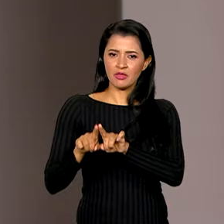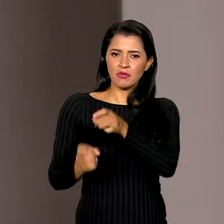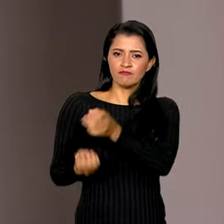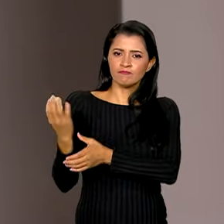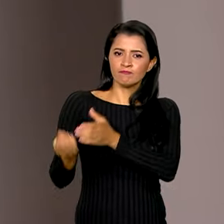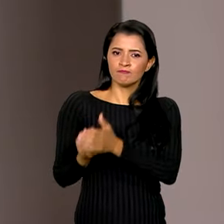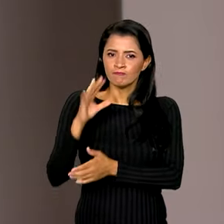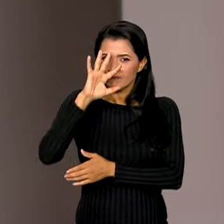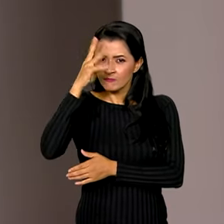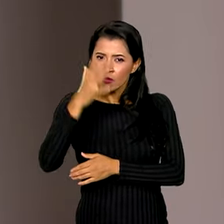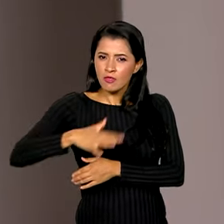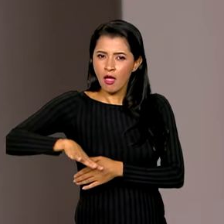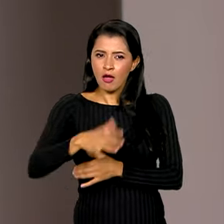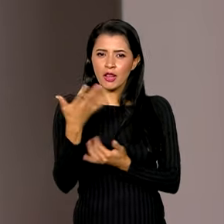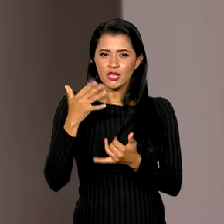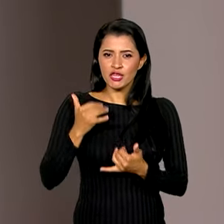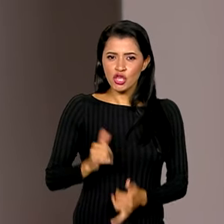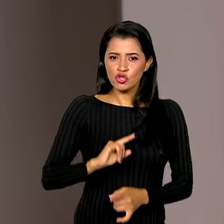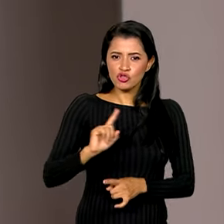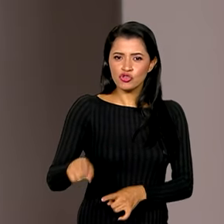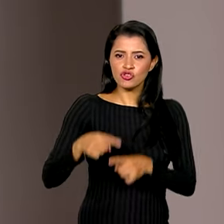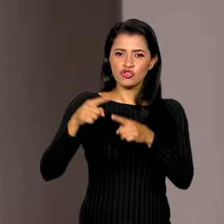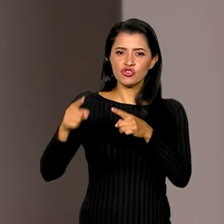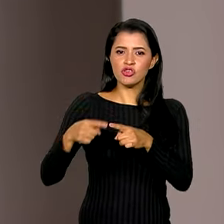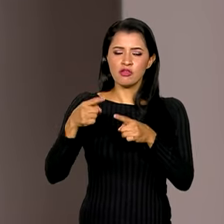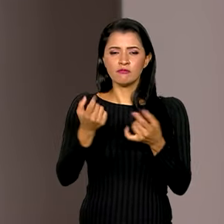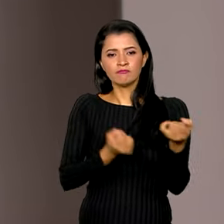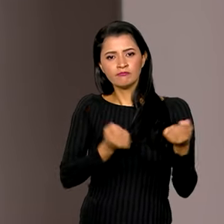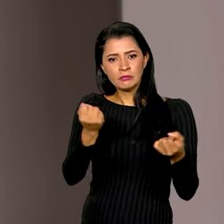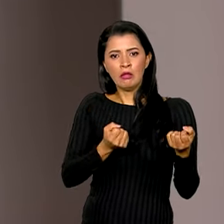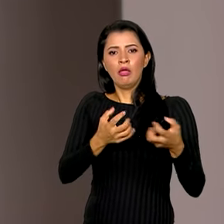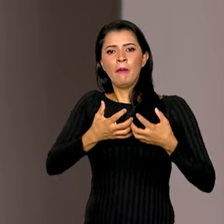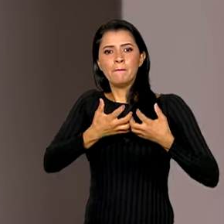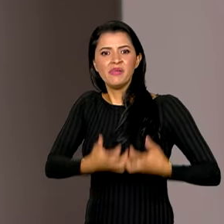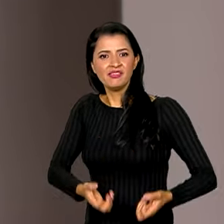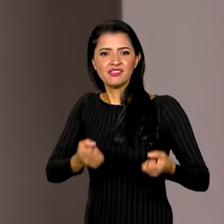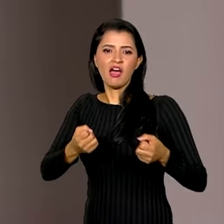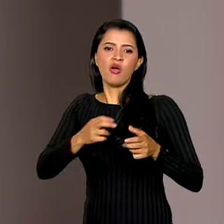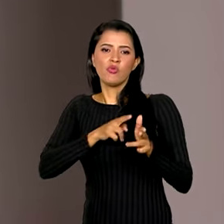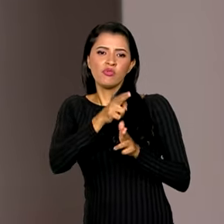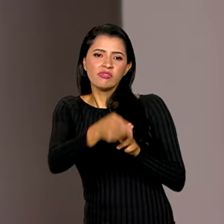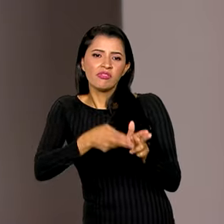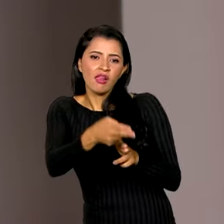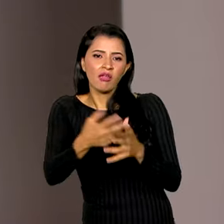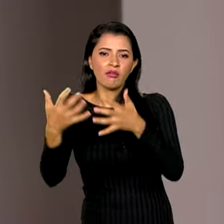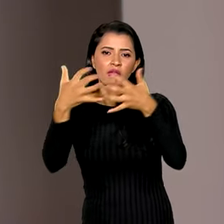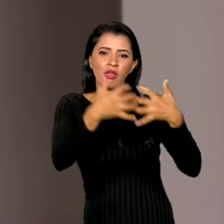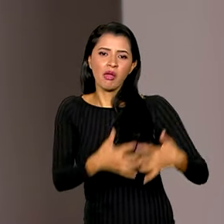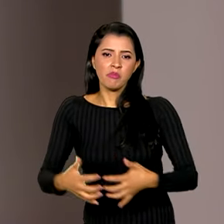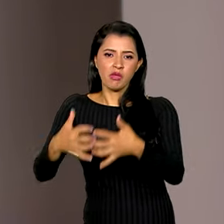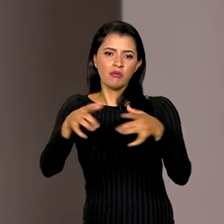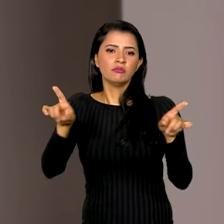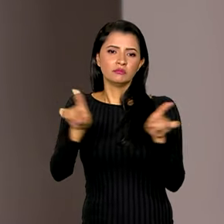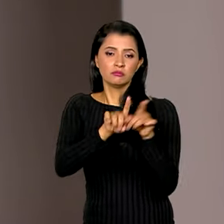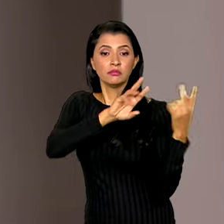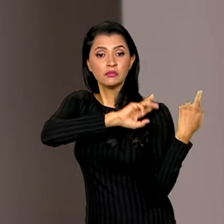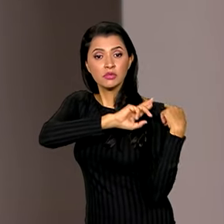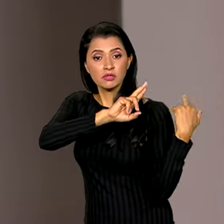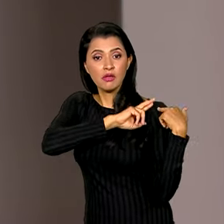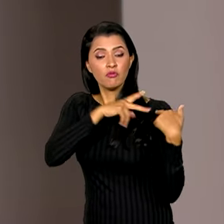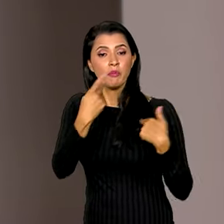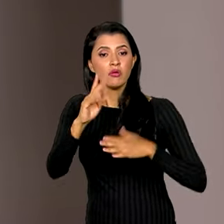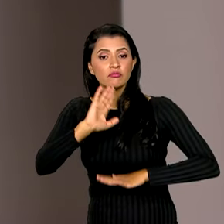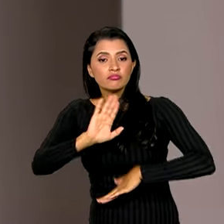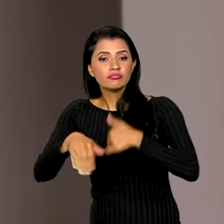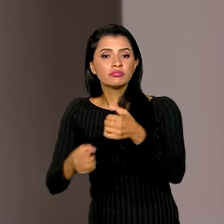soluções na área de energia renovável, veículos pesados como trens e caminhões, e também será responsável pelo